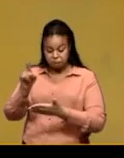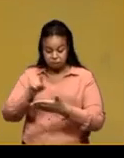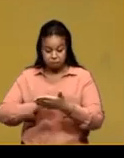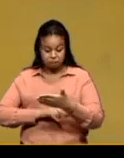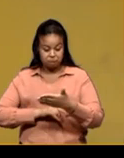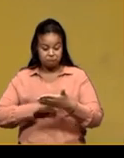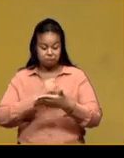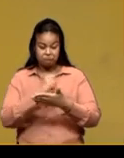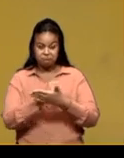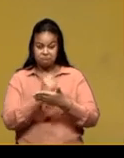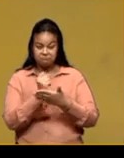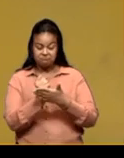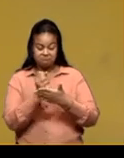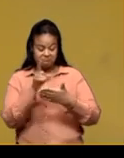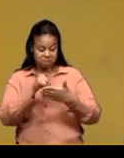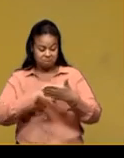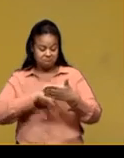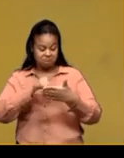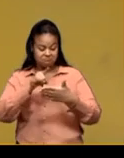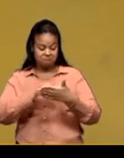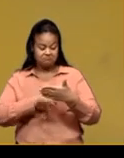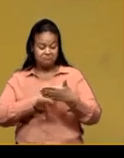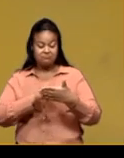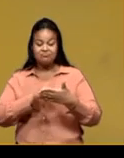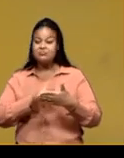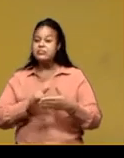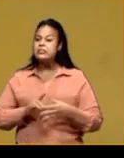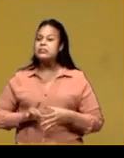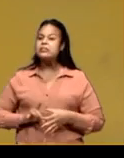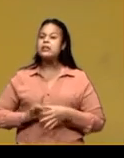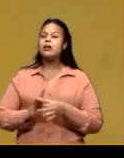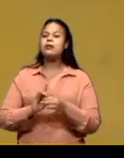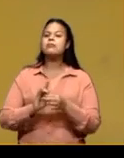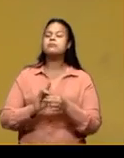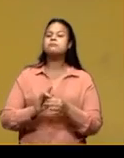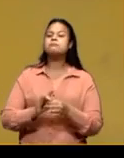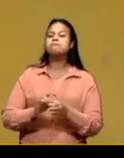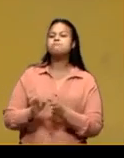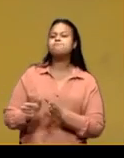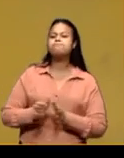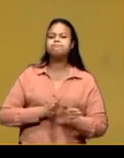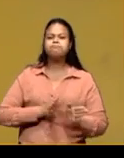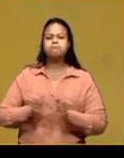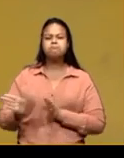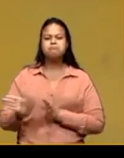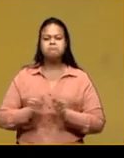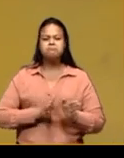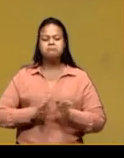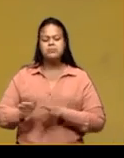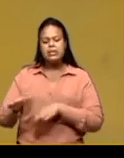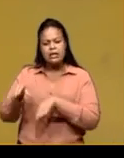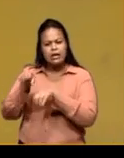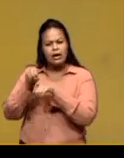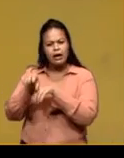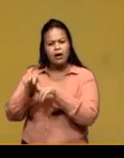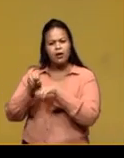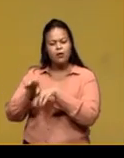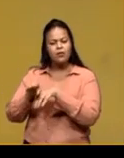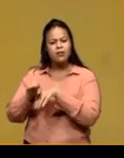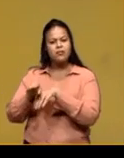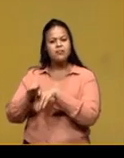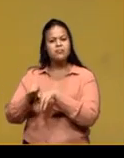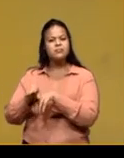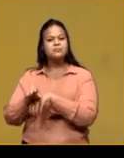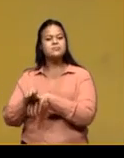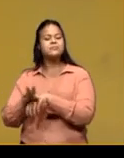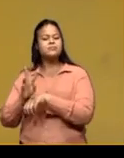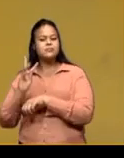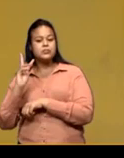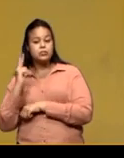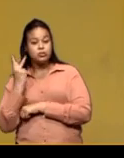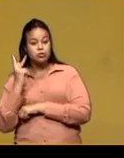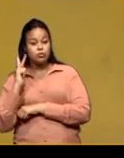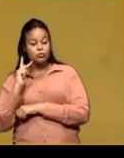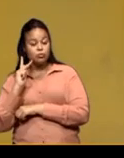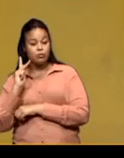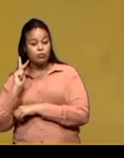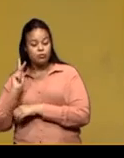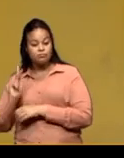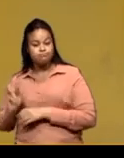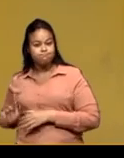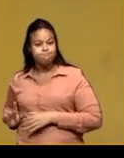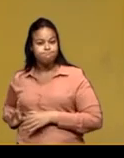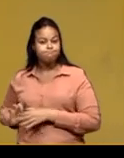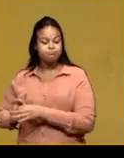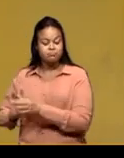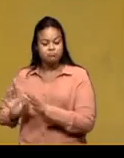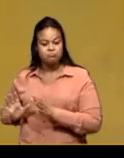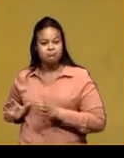é calcado na sensibilidade e, enquanto dá uma aula de história sobre a contribuição da